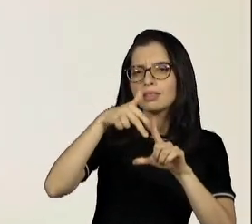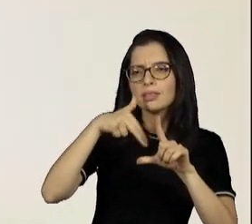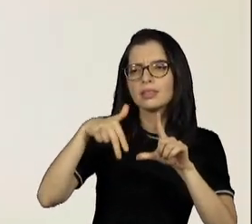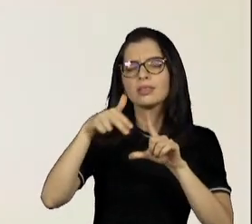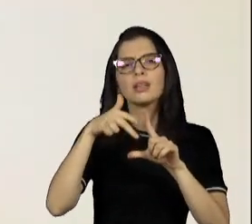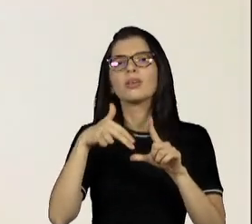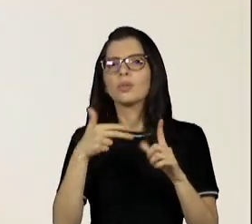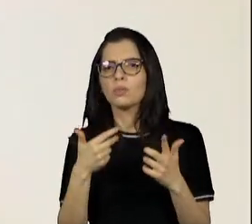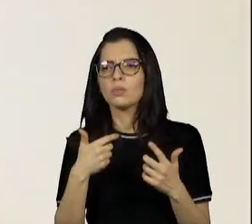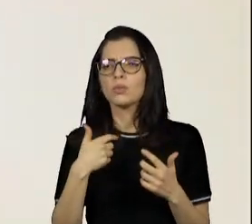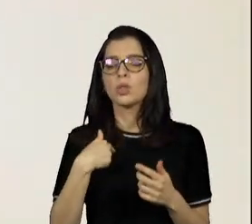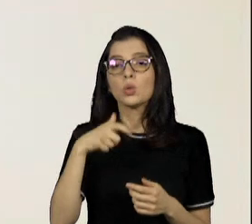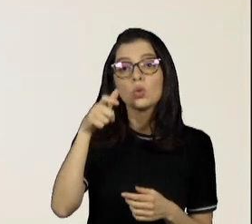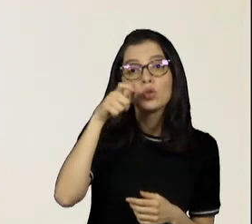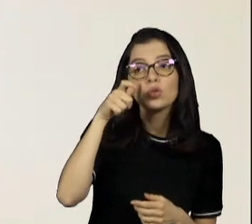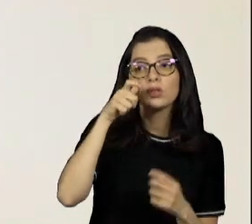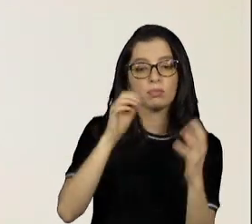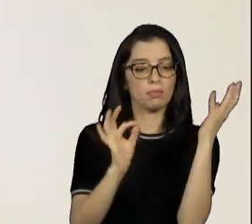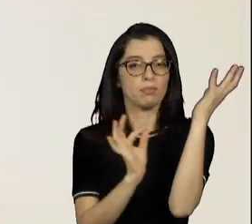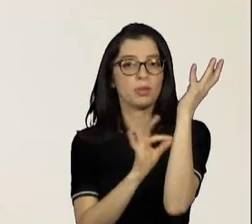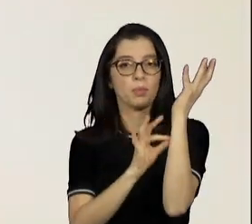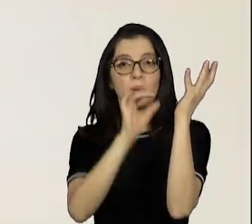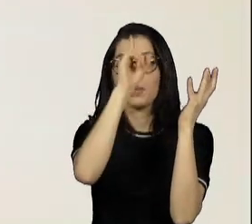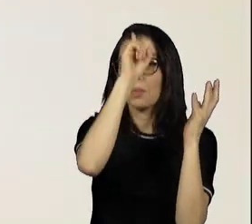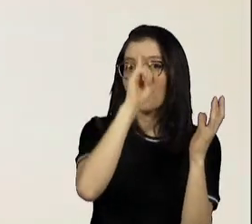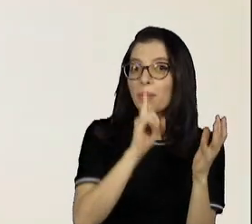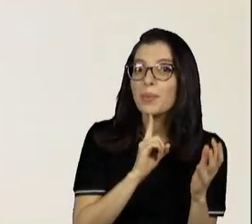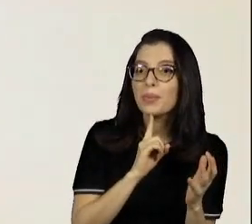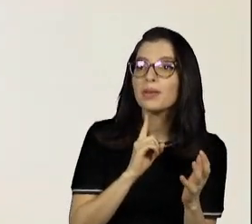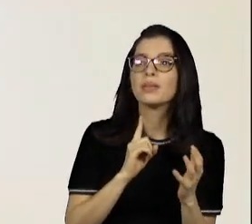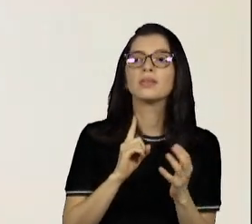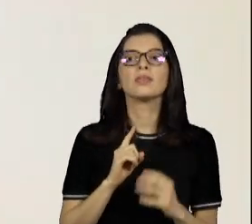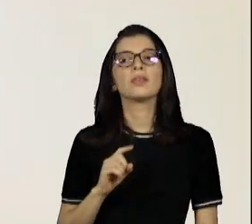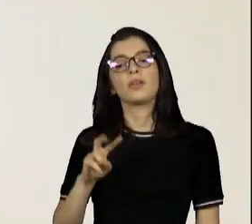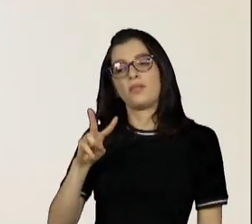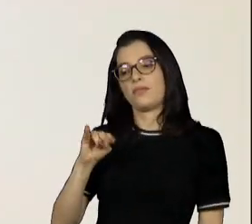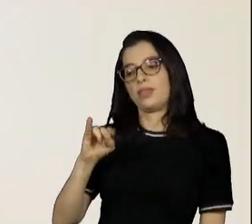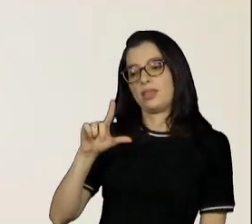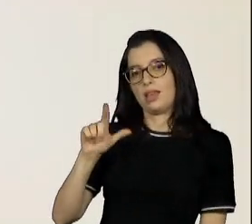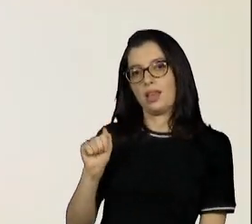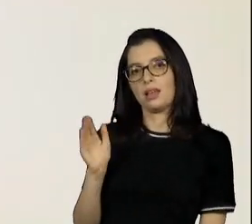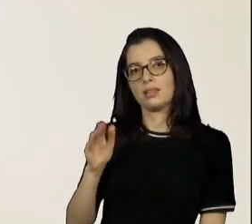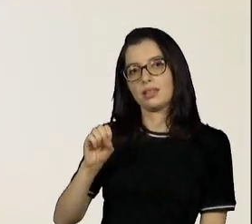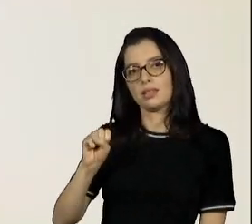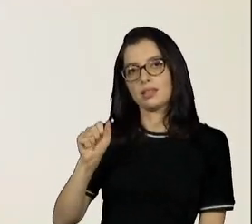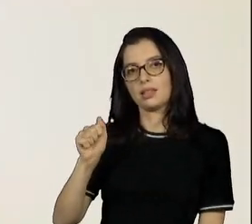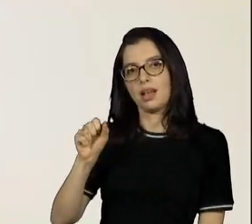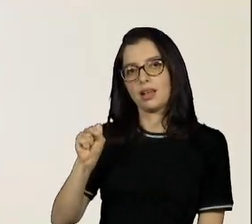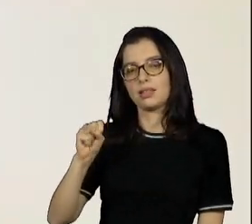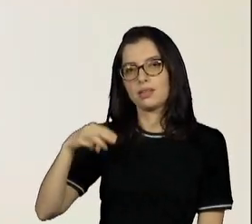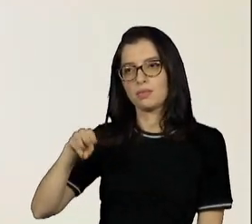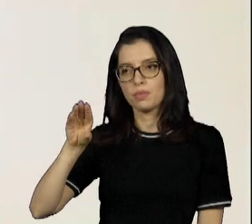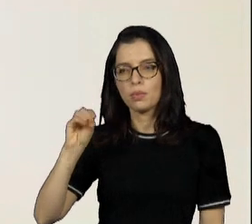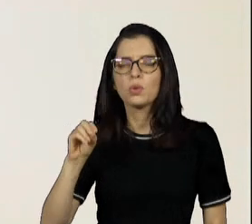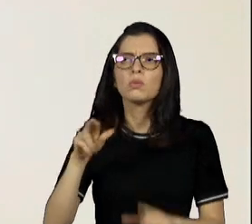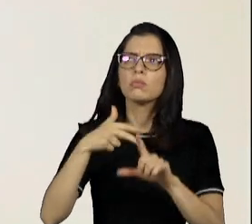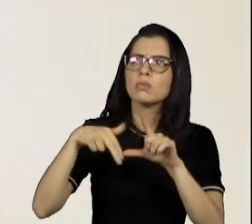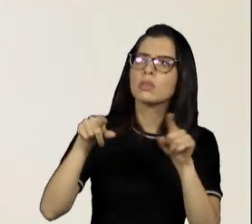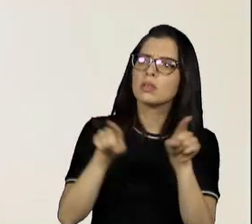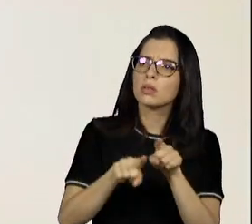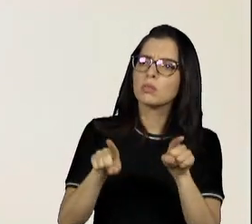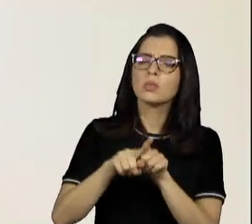via Cistinho do Capão Amarelo, via Vila Sésamo, mas era desenho animado mesmo, porque era